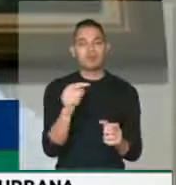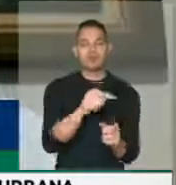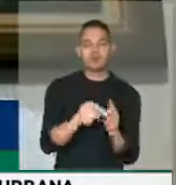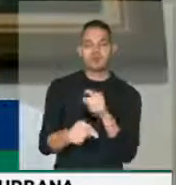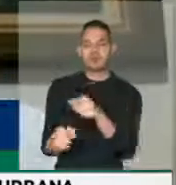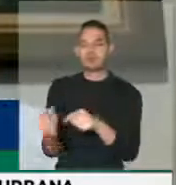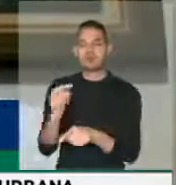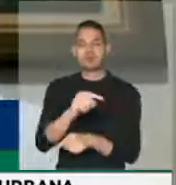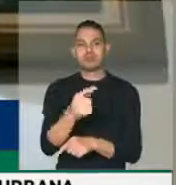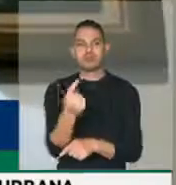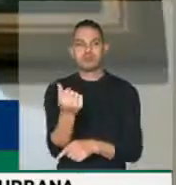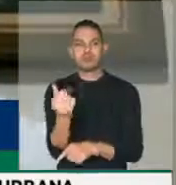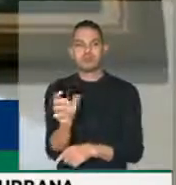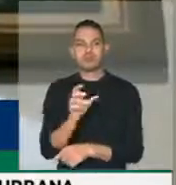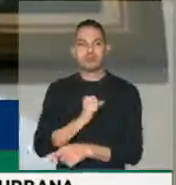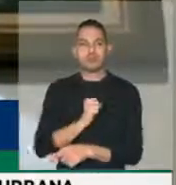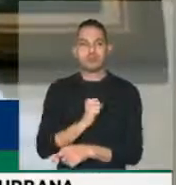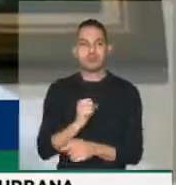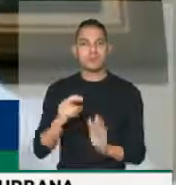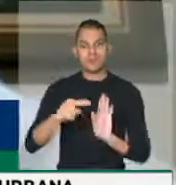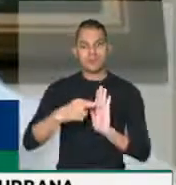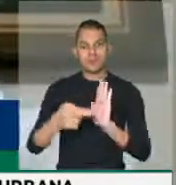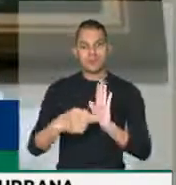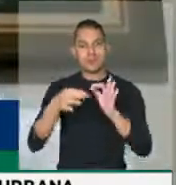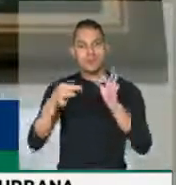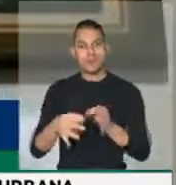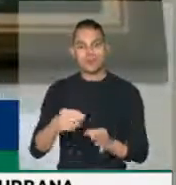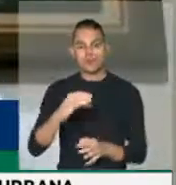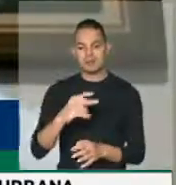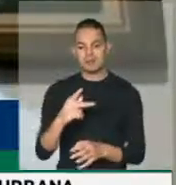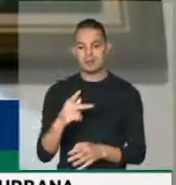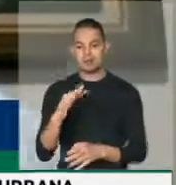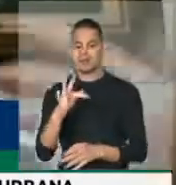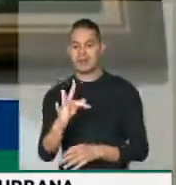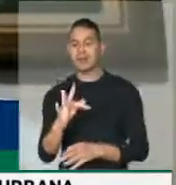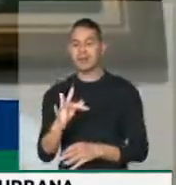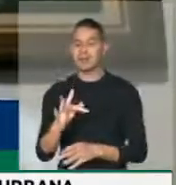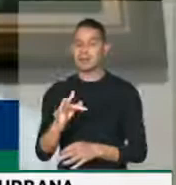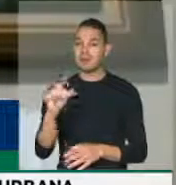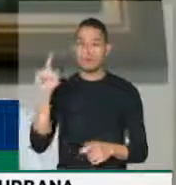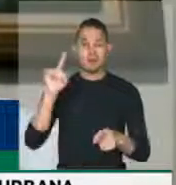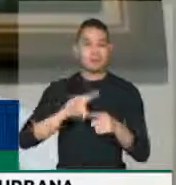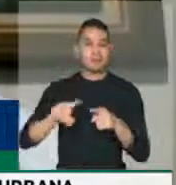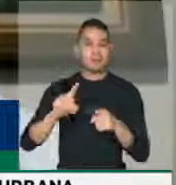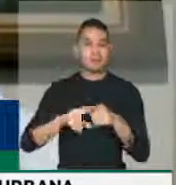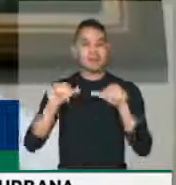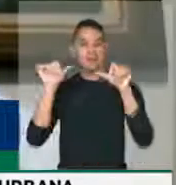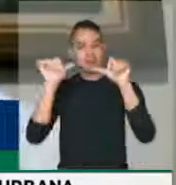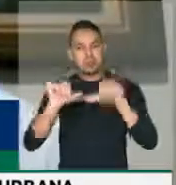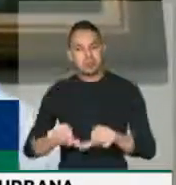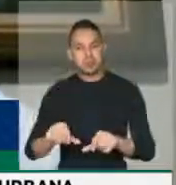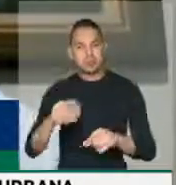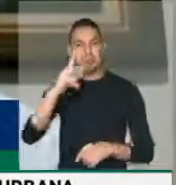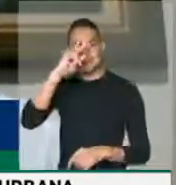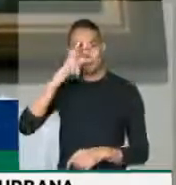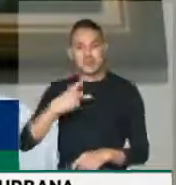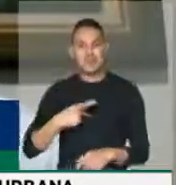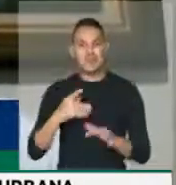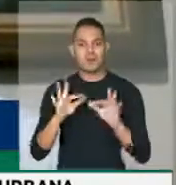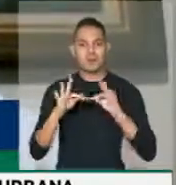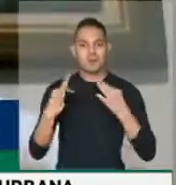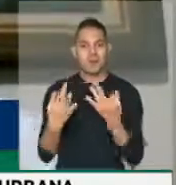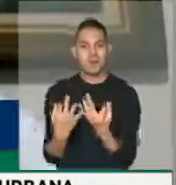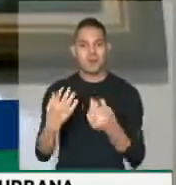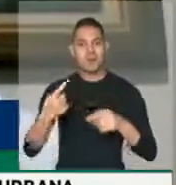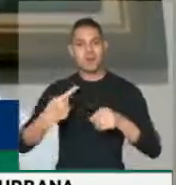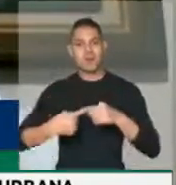recursos, para legalizar um CPF, isso só aumenta o transtorno pessoal, familiar e urbano, e